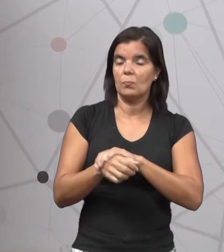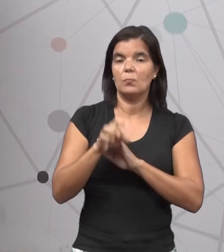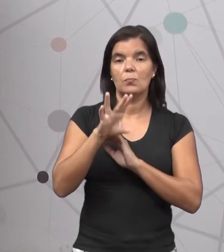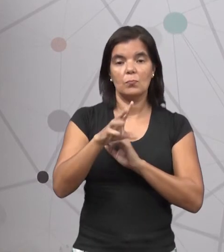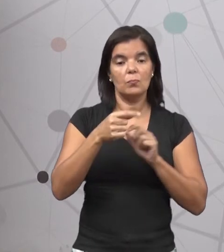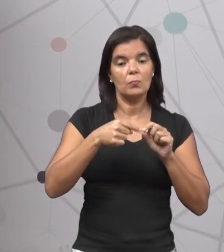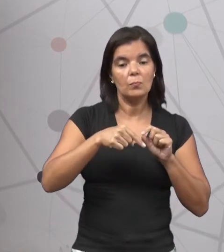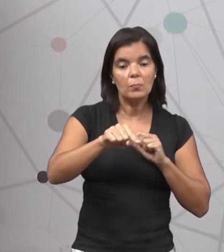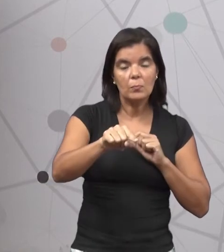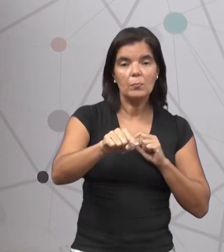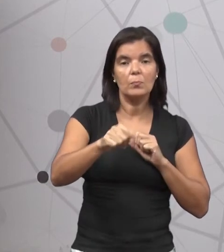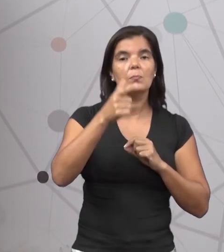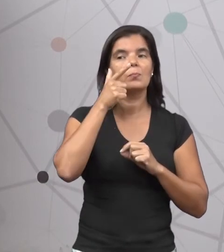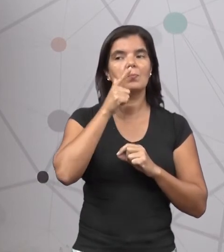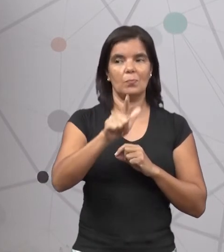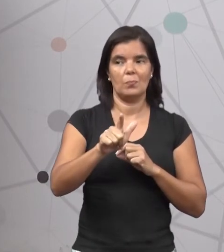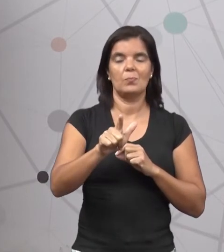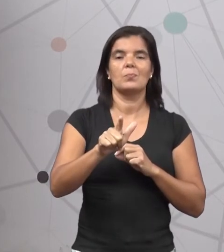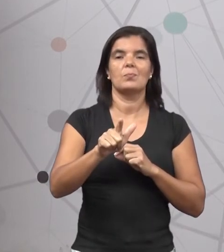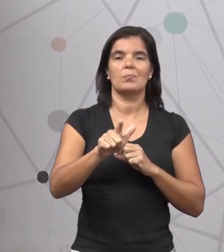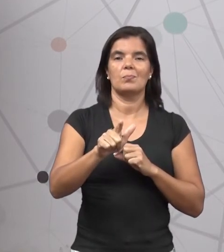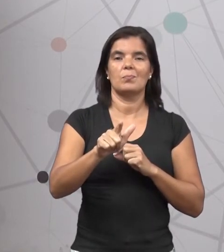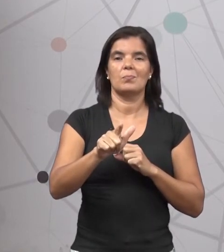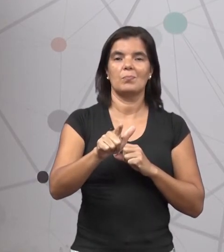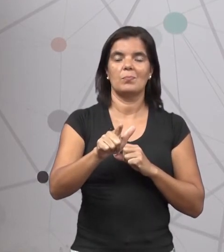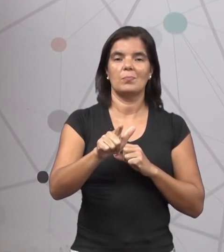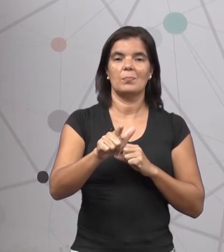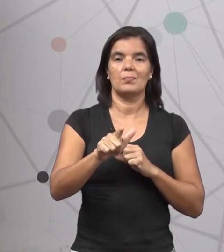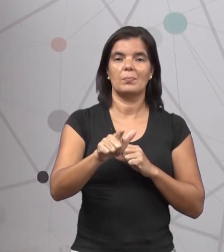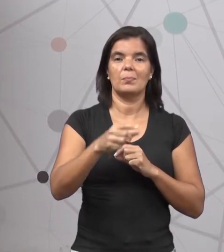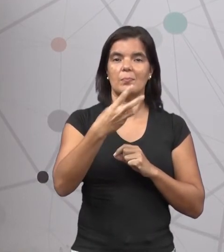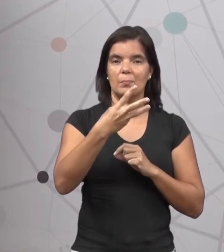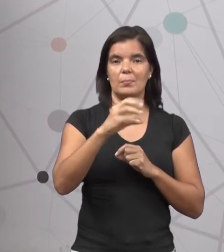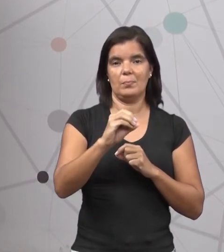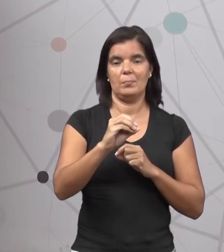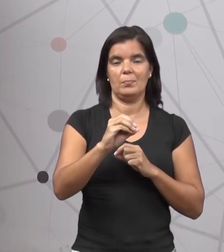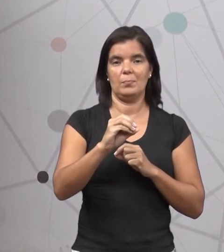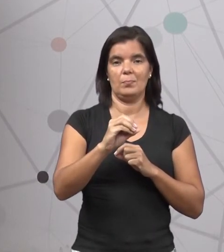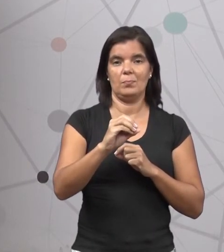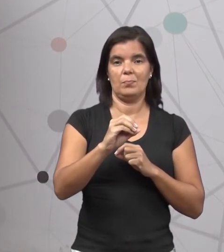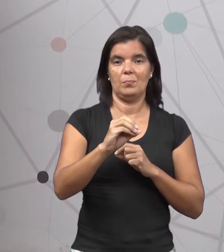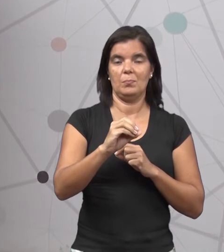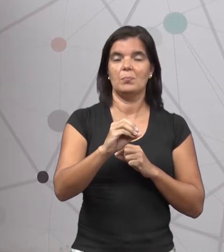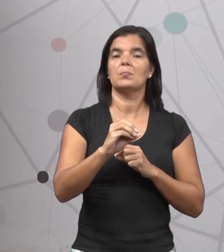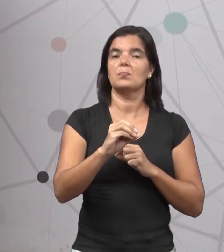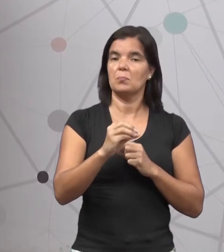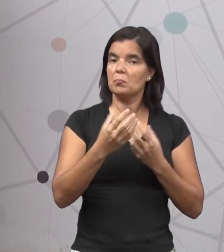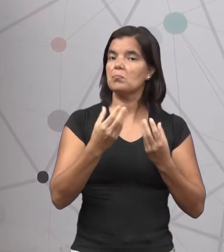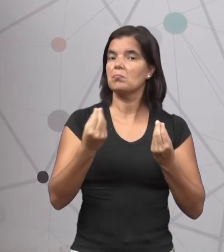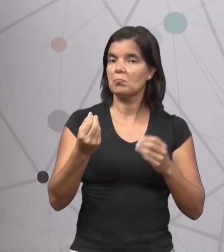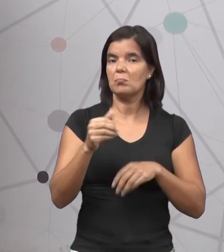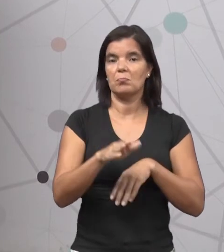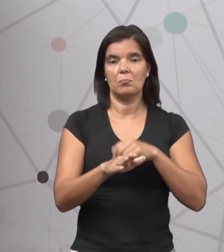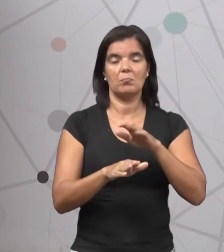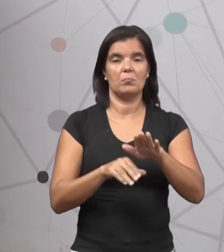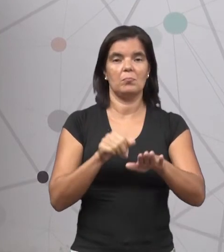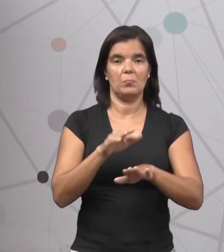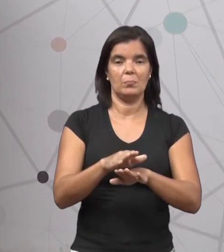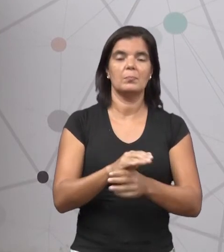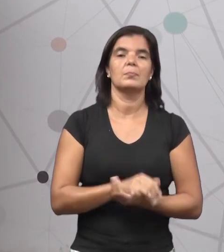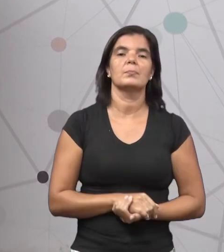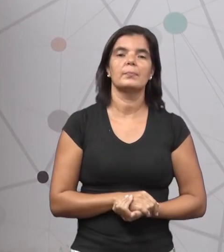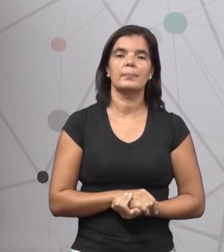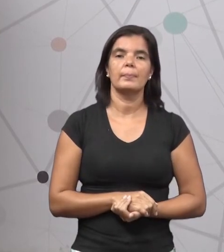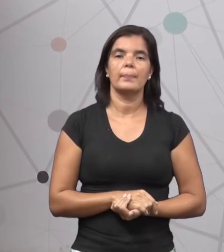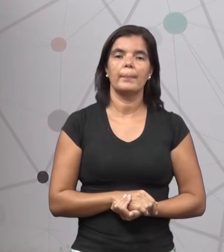Indo Só conseguiu Dar Conseguiu dar Trinta passos Deu muitos passos Mais É isso